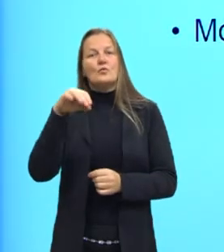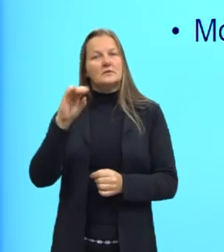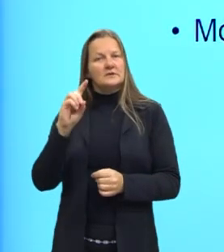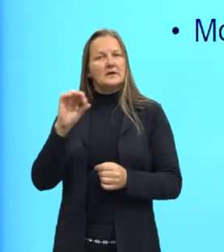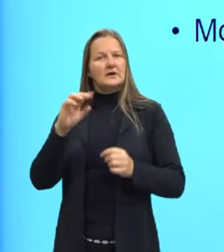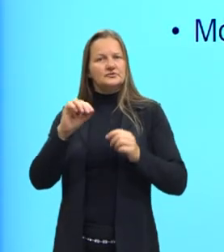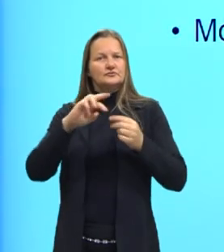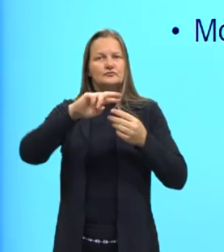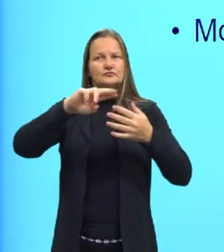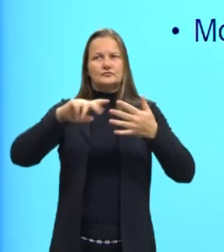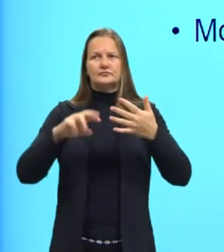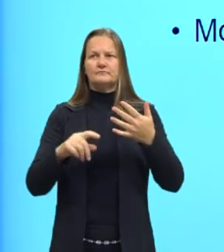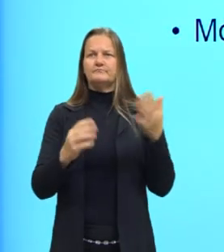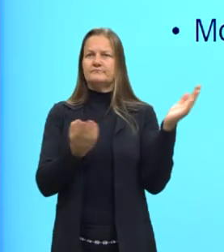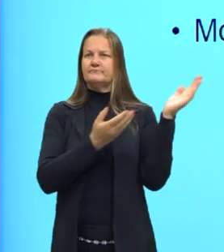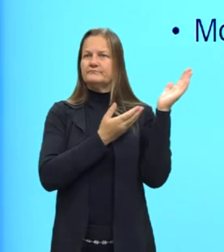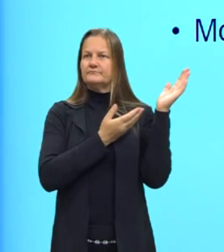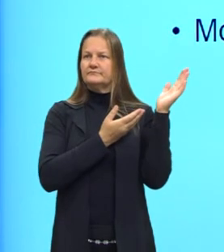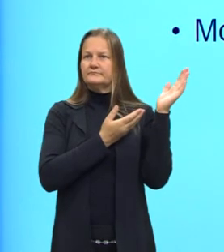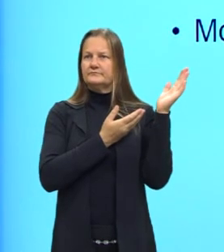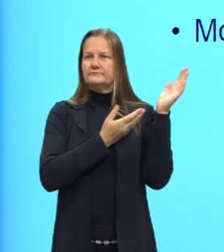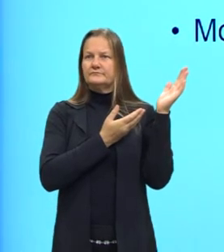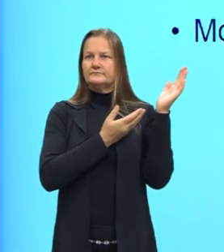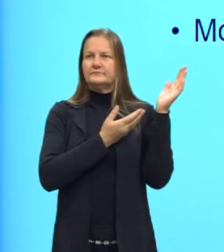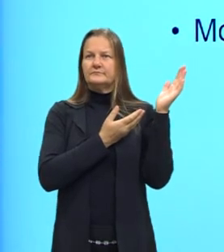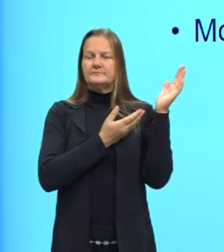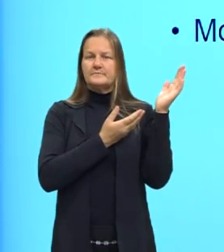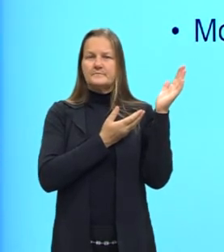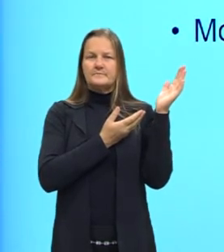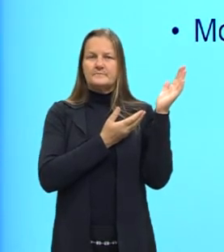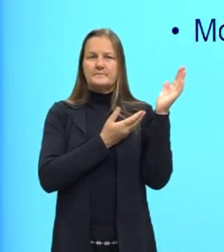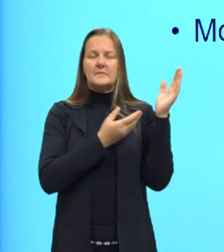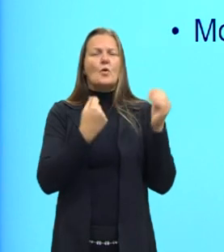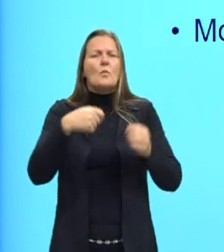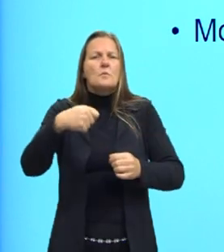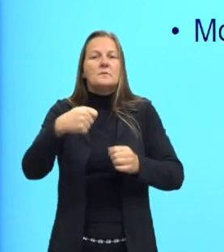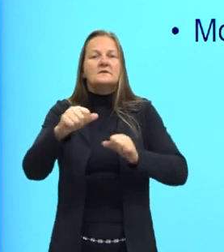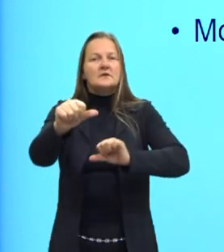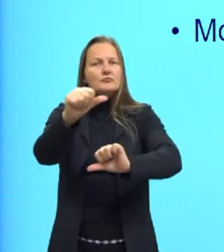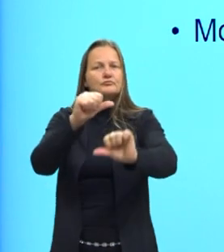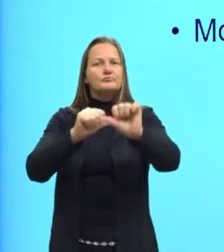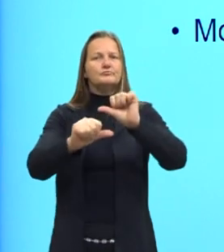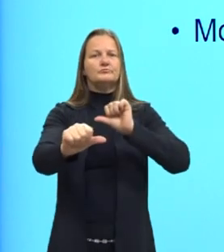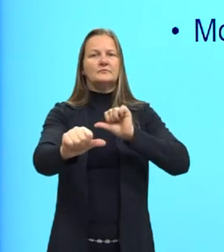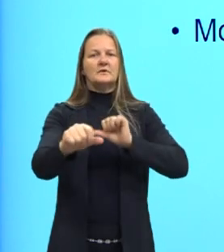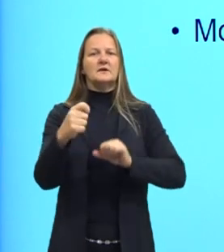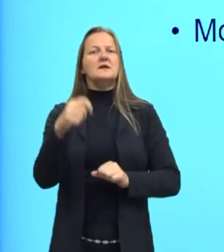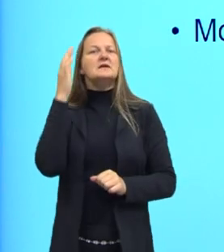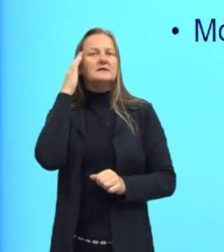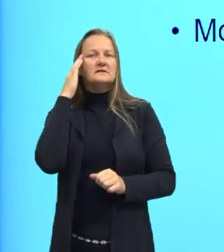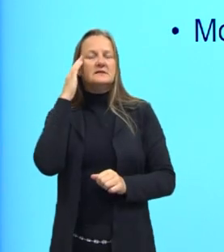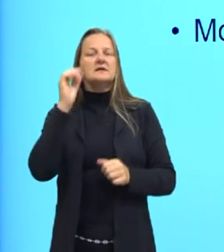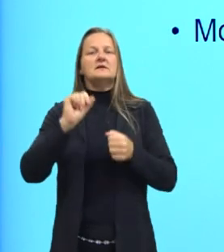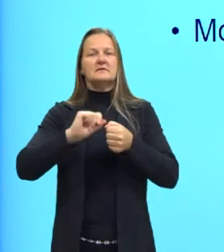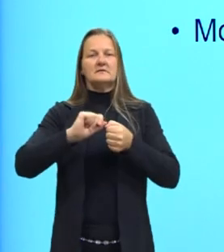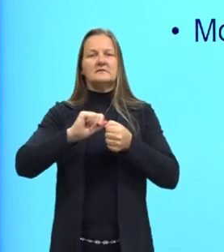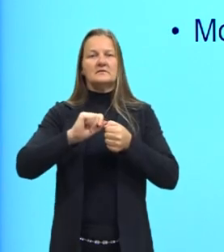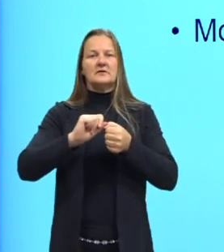em que eu vou trabalhar e as unidades que eu vou precisar converter, porque eu sei a unidade que está sendo